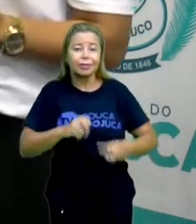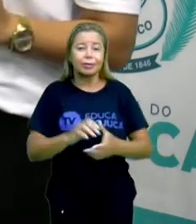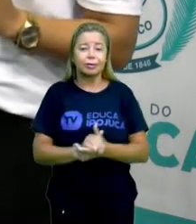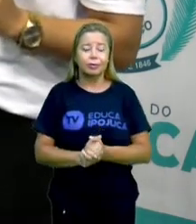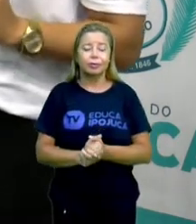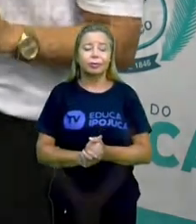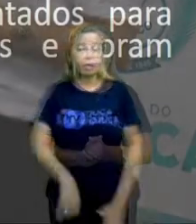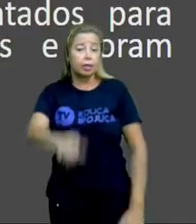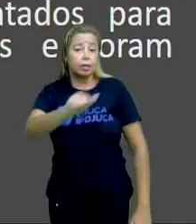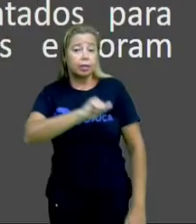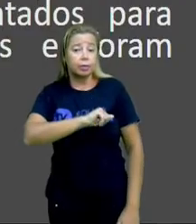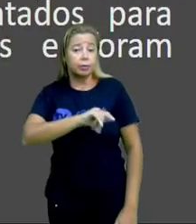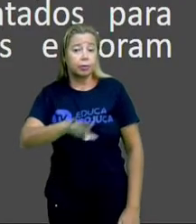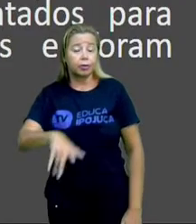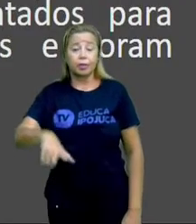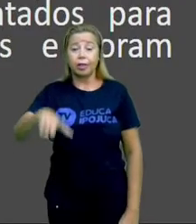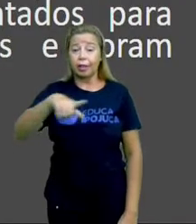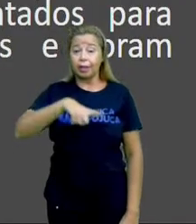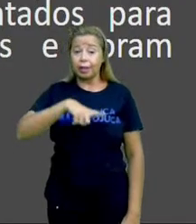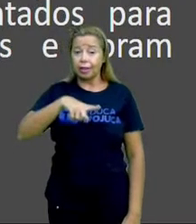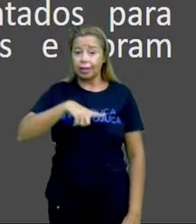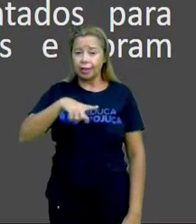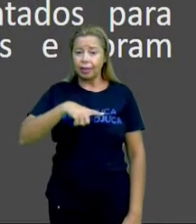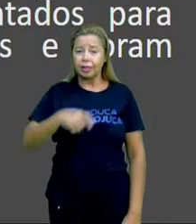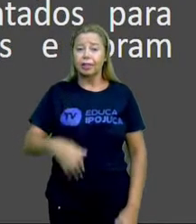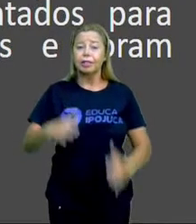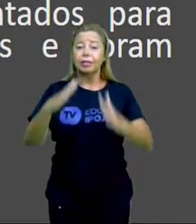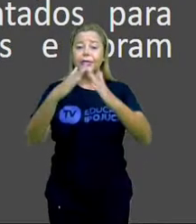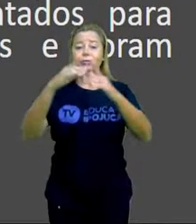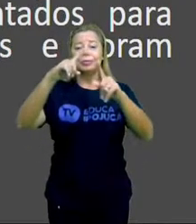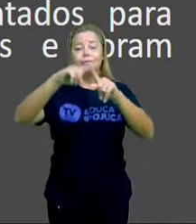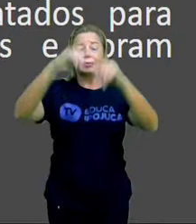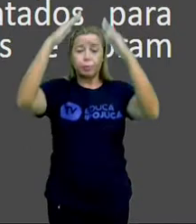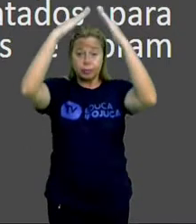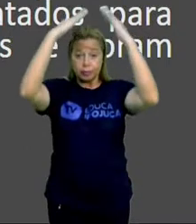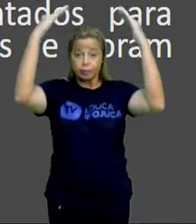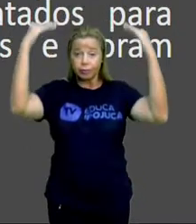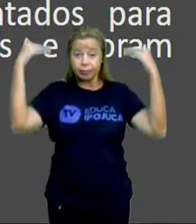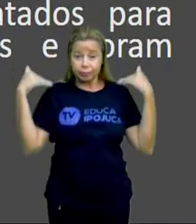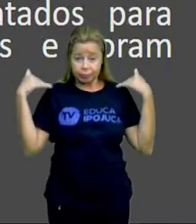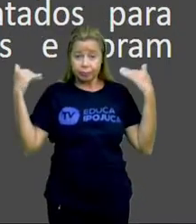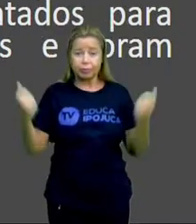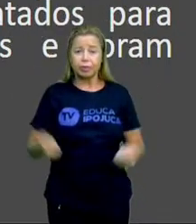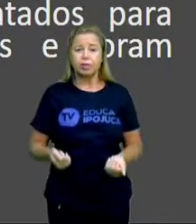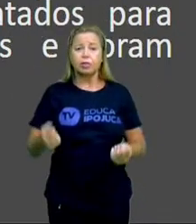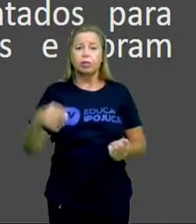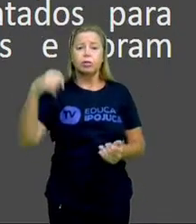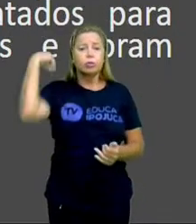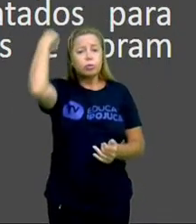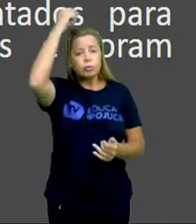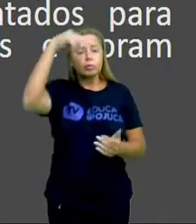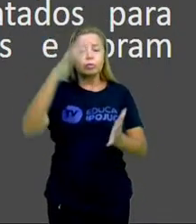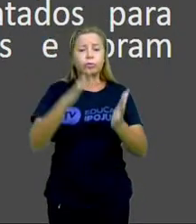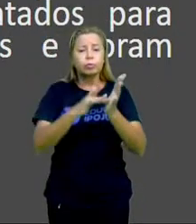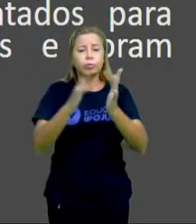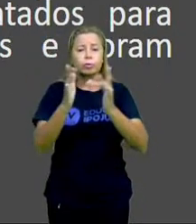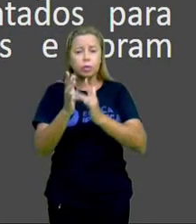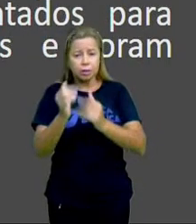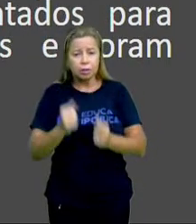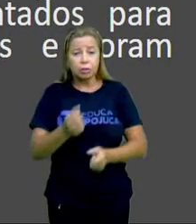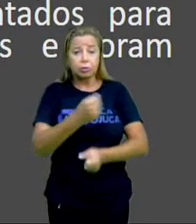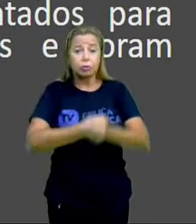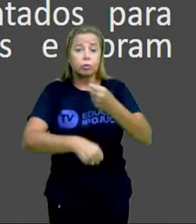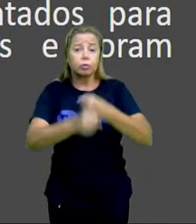Em Ipojuca, também encontramos o Convento Franciscano de Santo Cristo, que essa construção é datada de